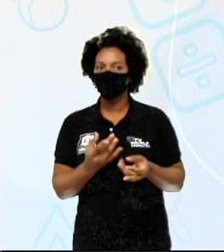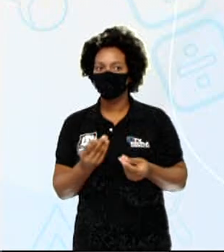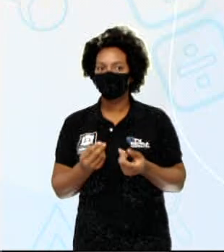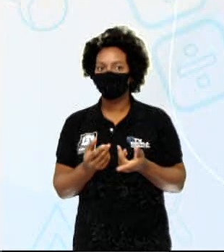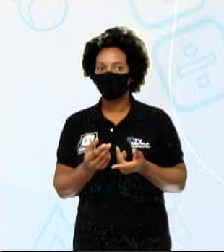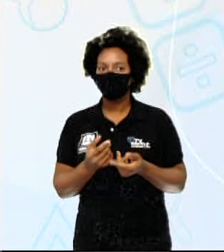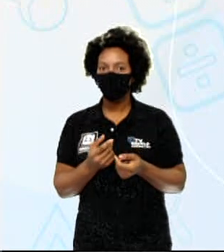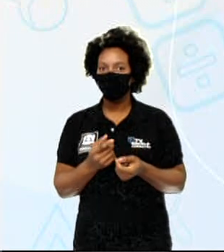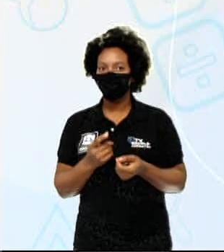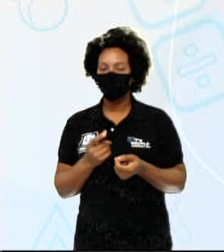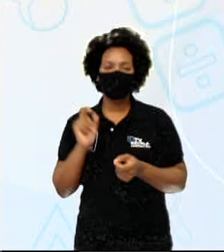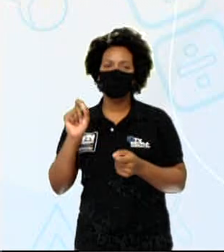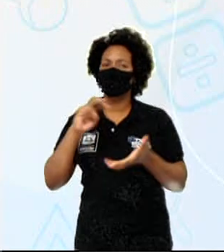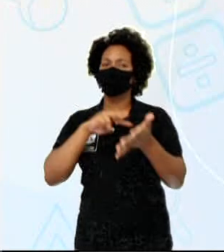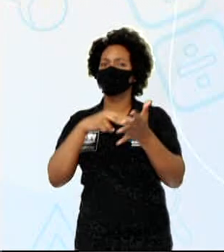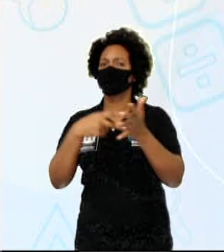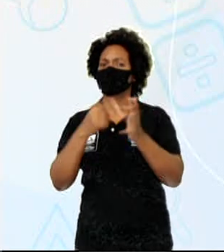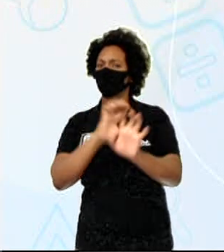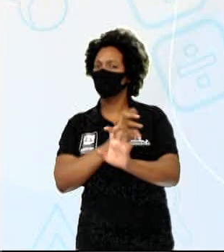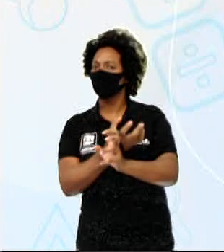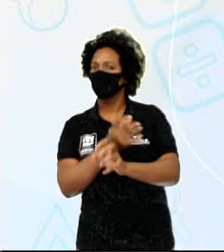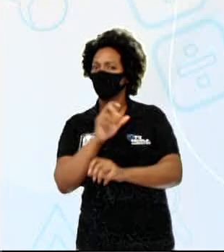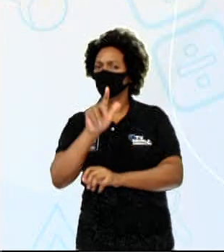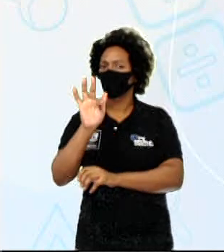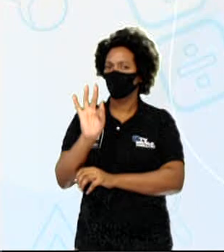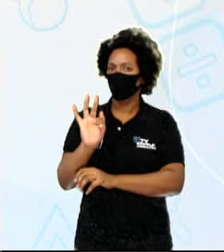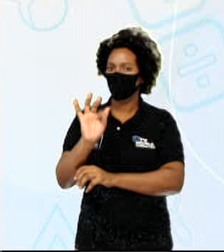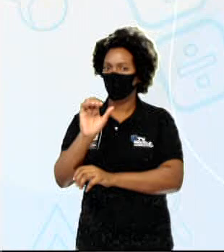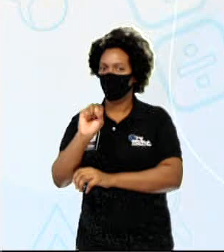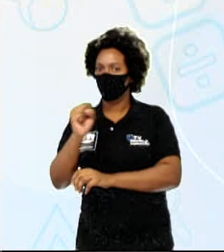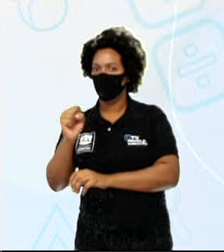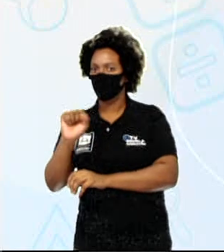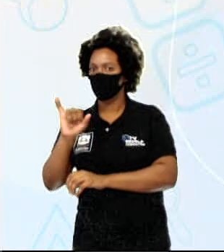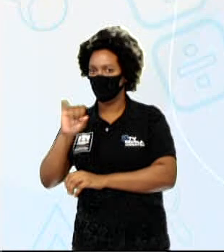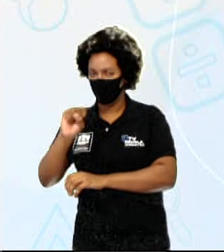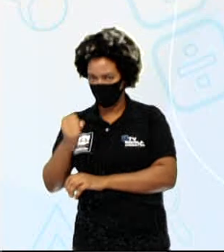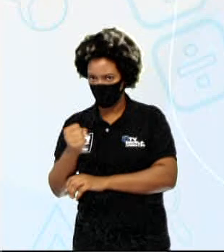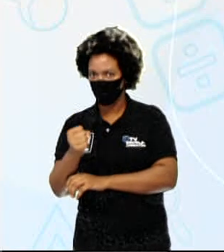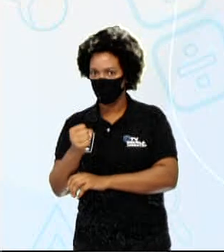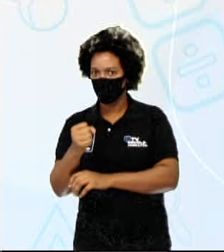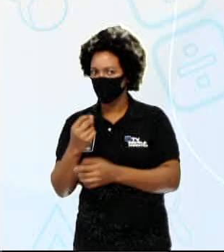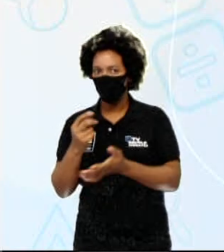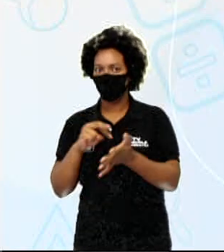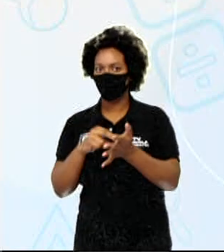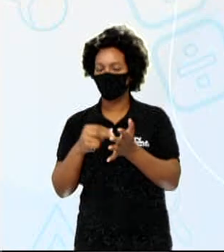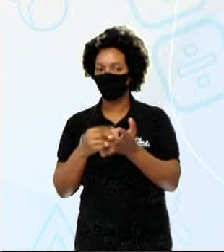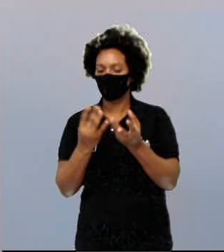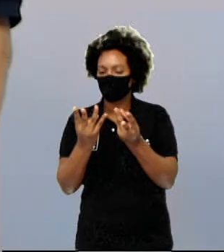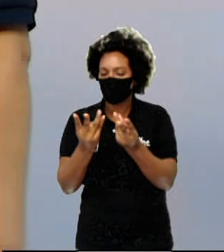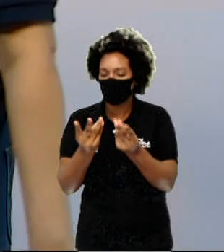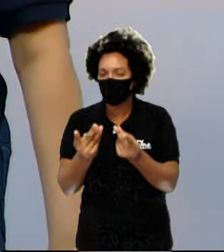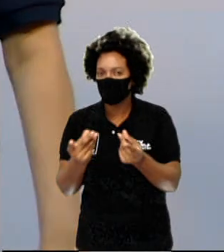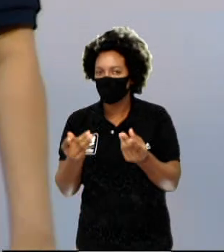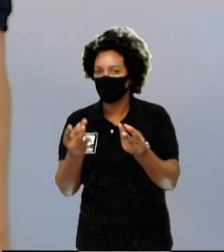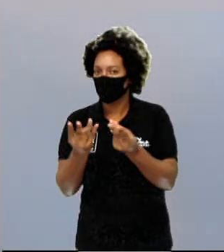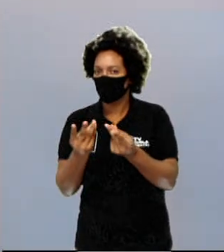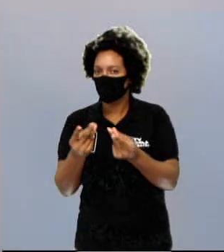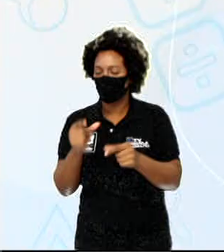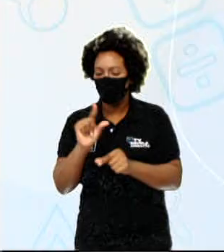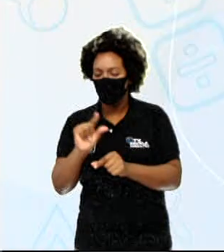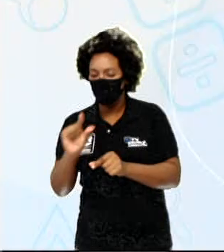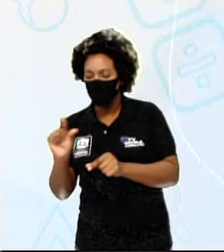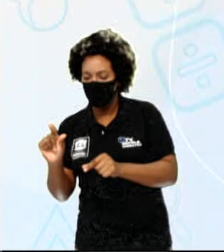Mas o que seriam fósseis, professora? Eu não sei o que seriam fósseis. São vestígios ou restos